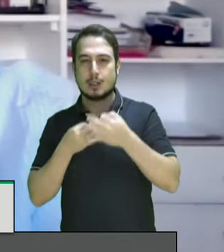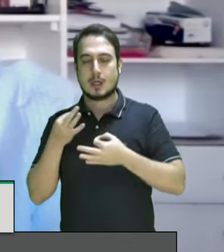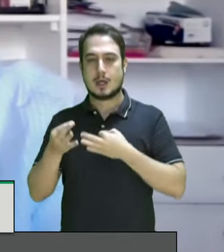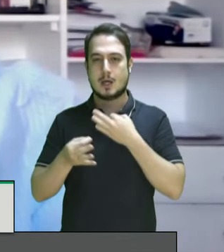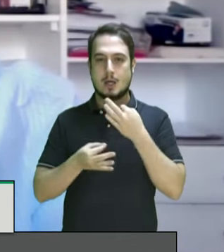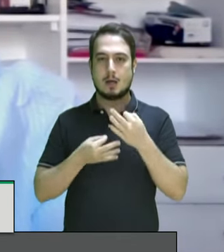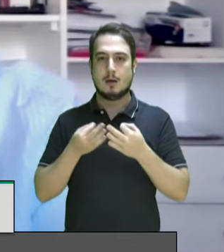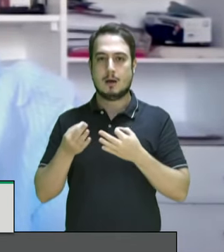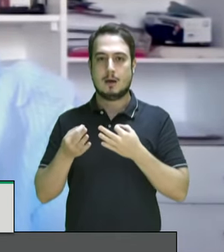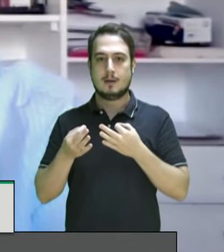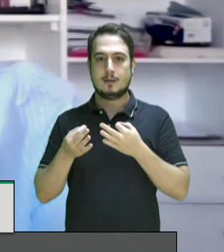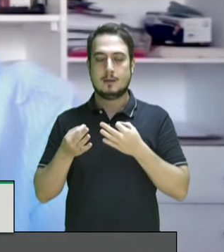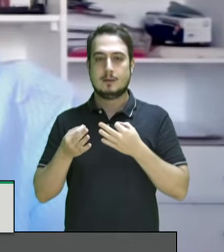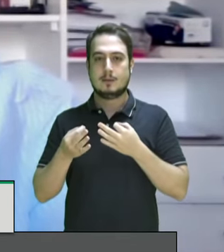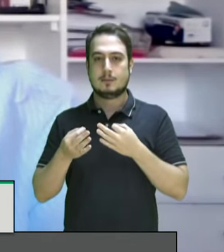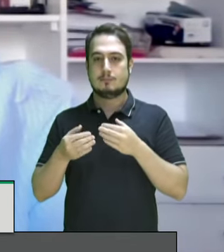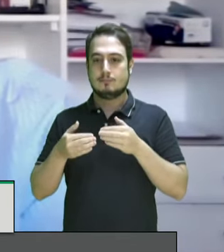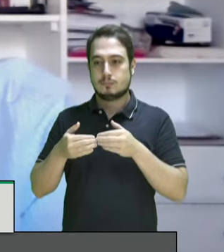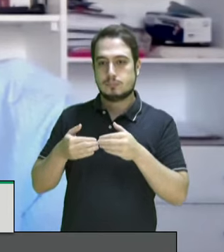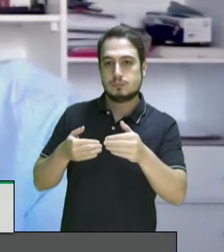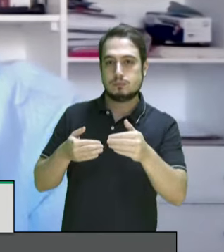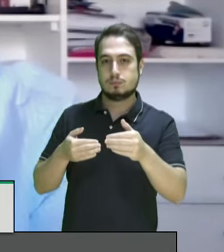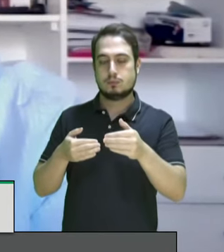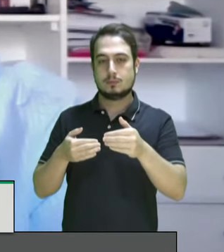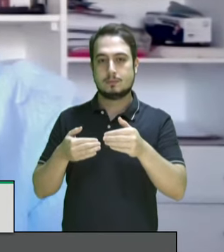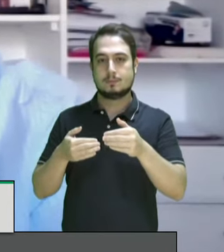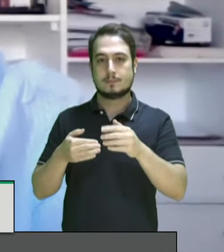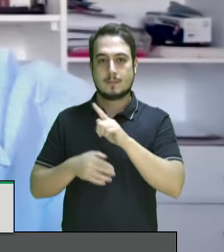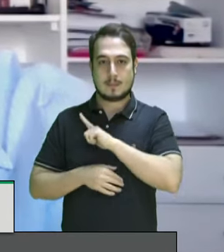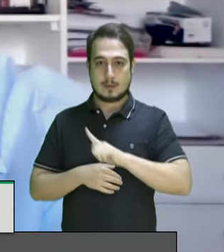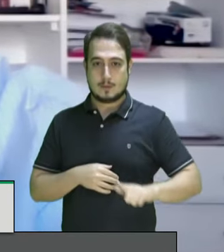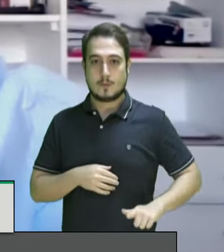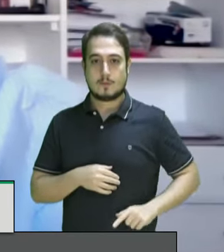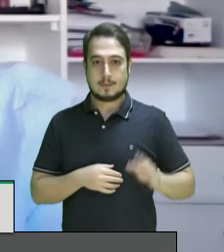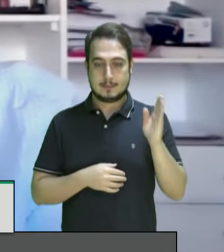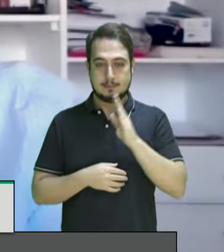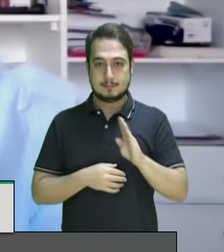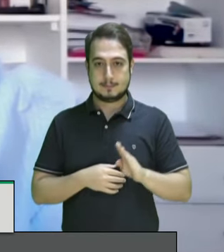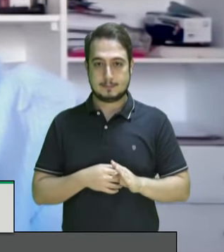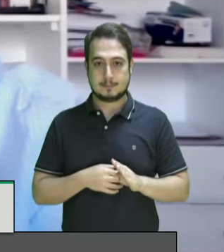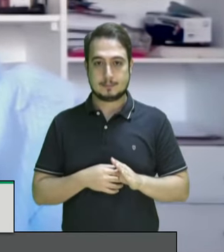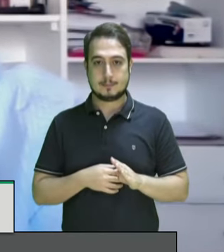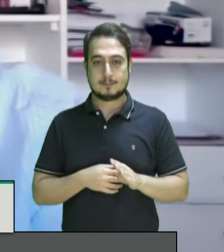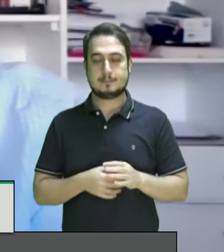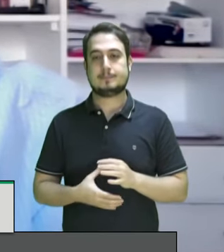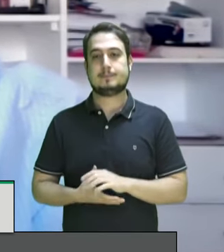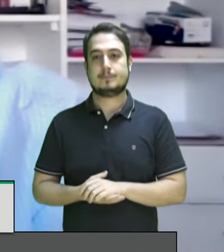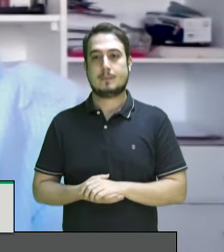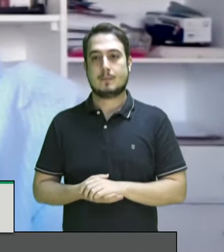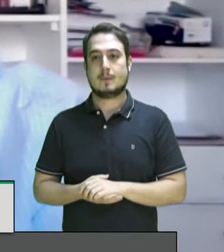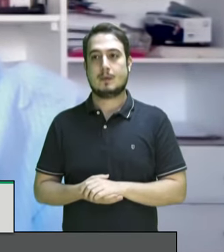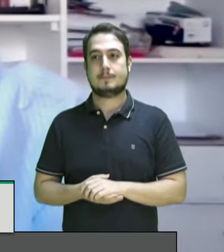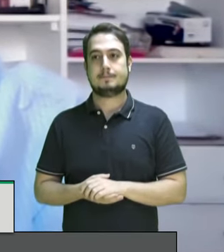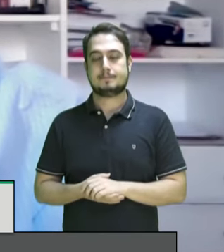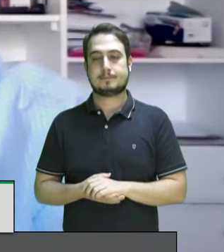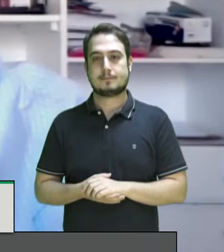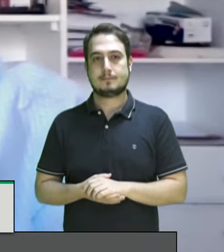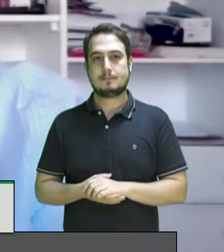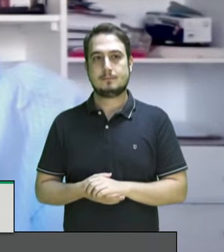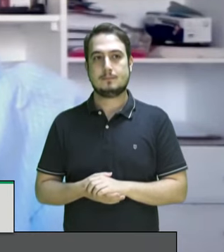condução e à postura do governo brasileiro do Estado brasileiro no entanto